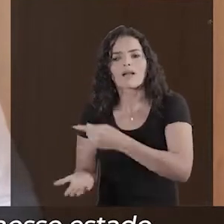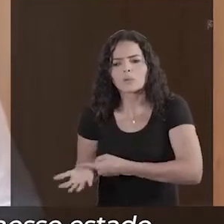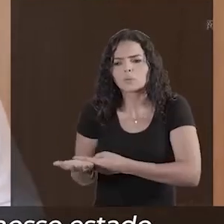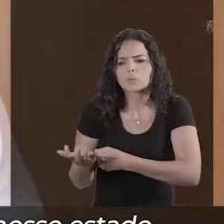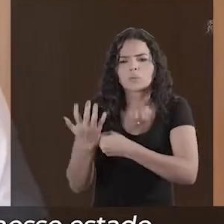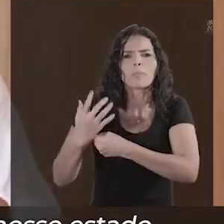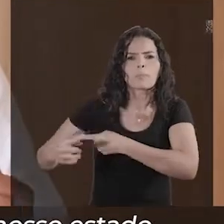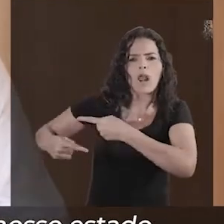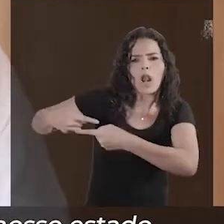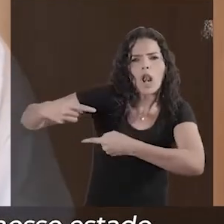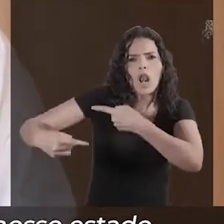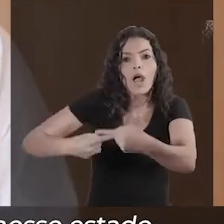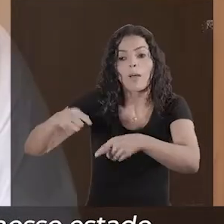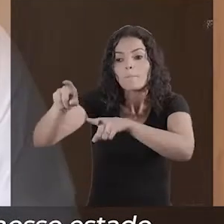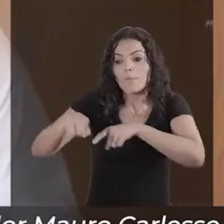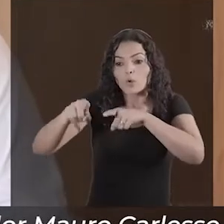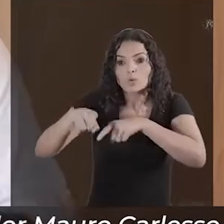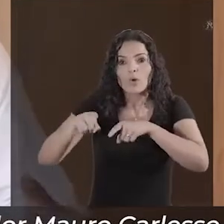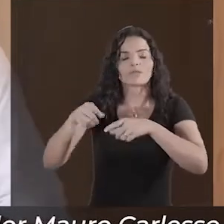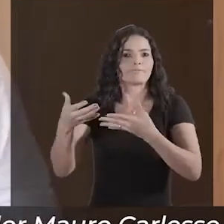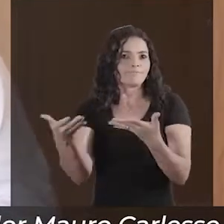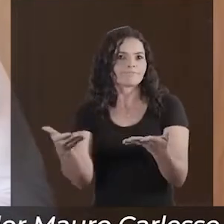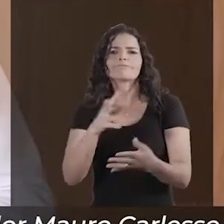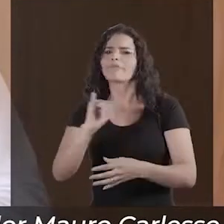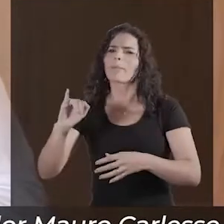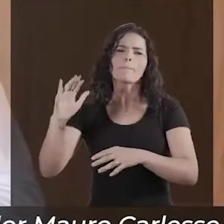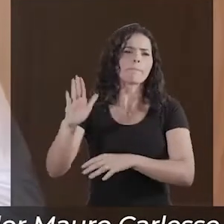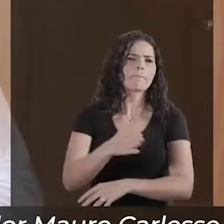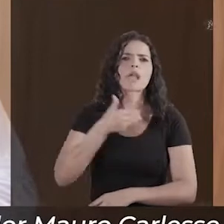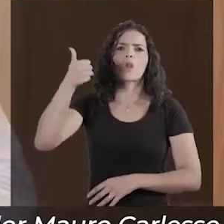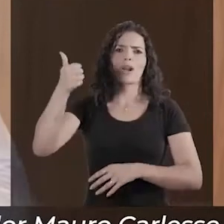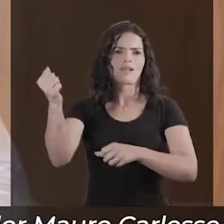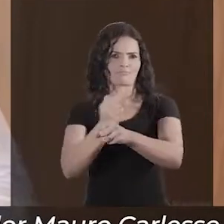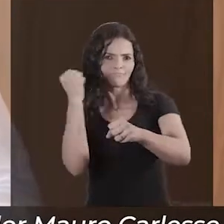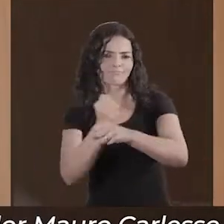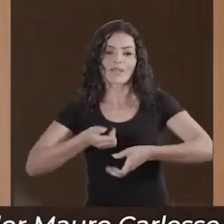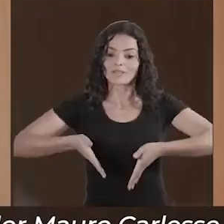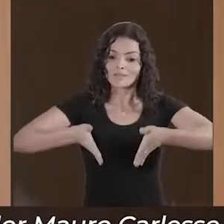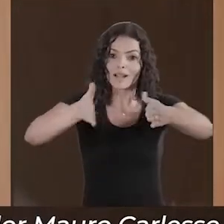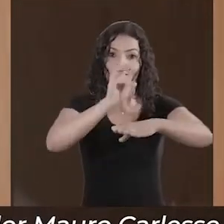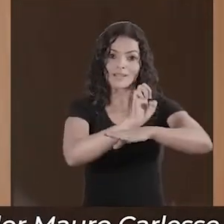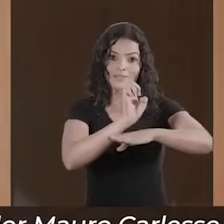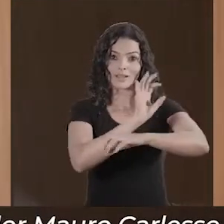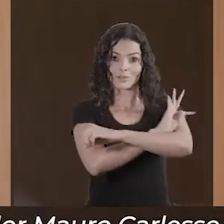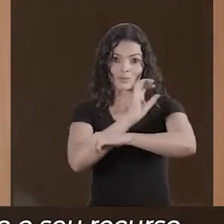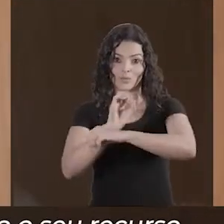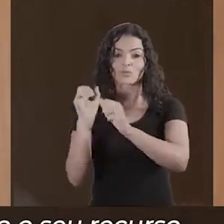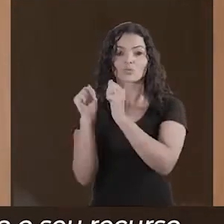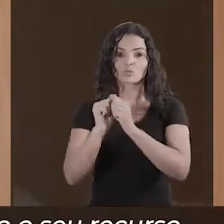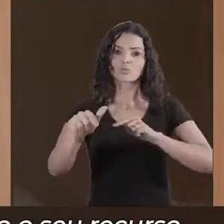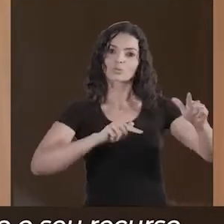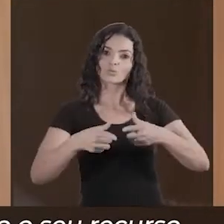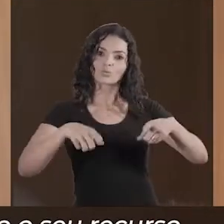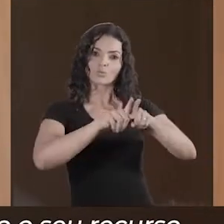para melhorar as estradas do nosso Estado. Tudo isso no trabalho em conjunto com o governador Mauro Carlesse, com a